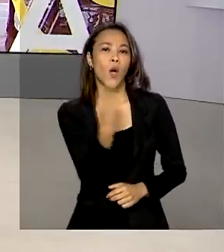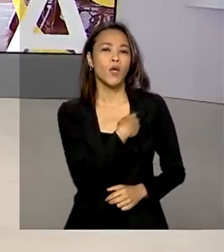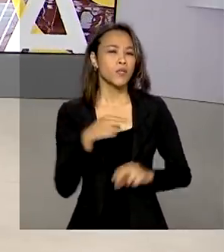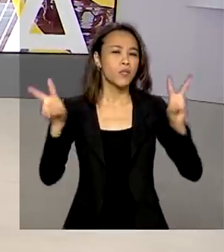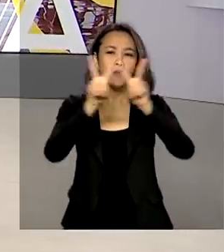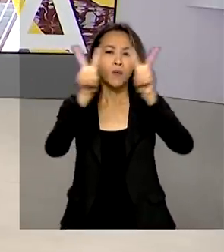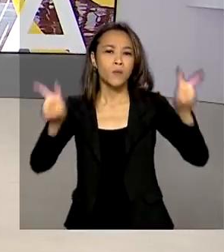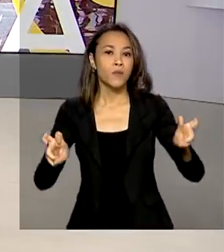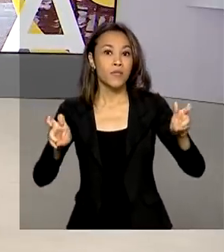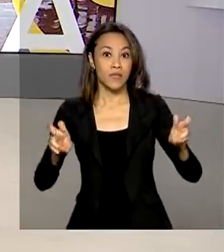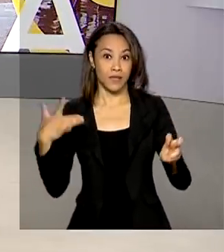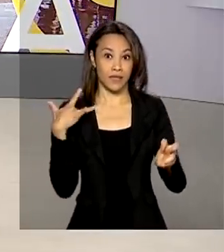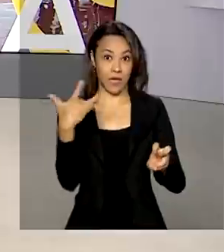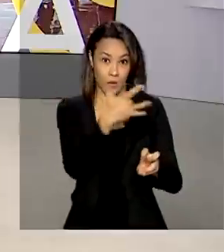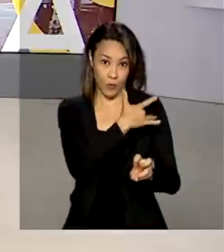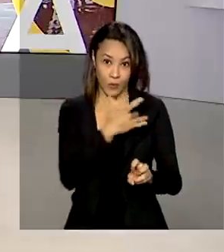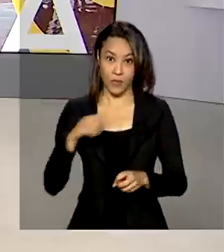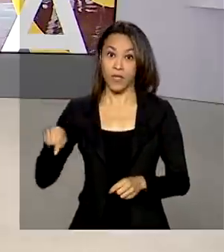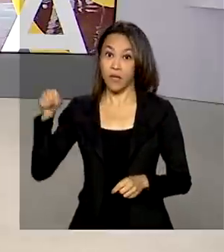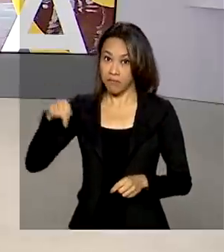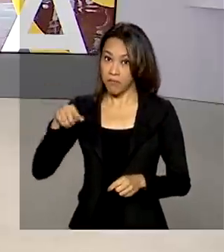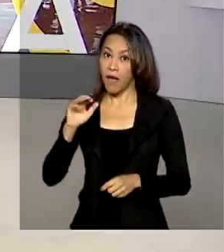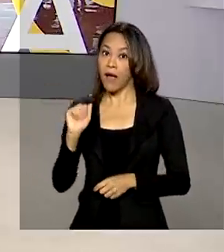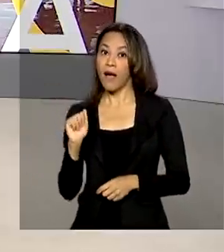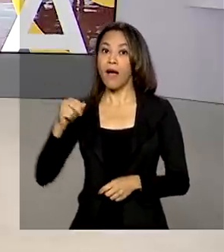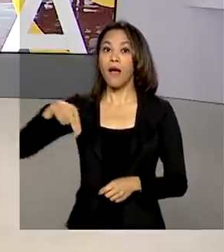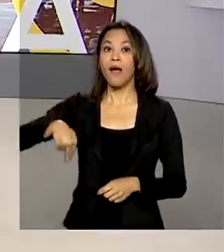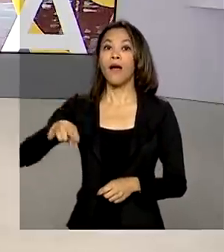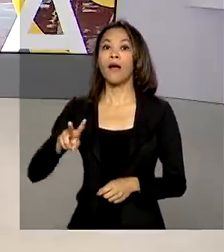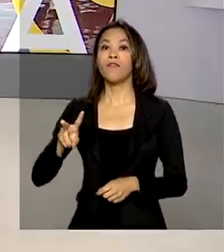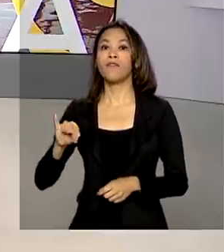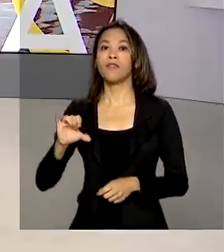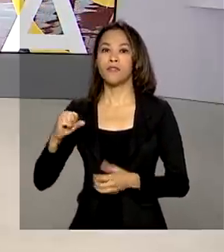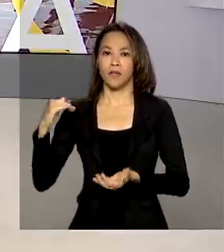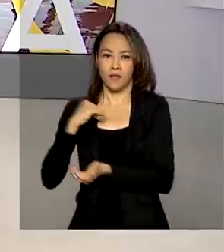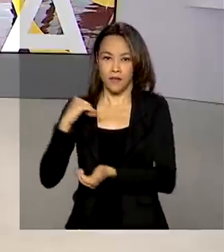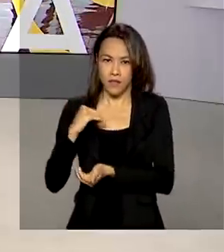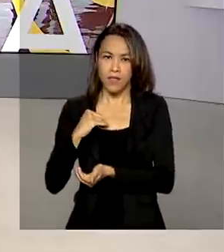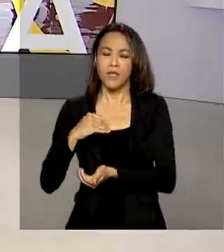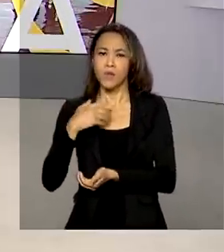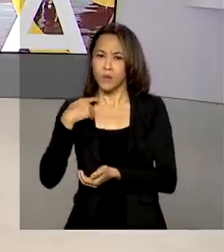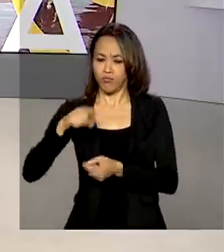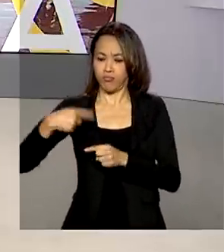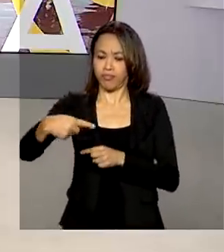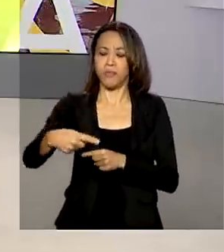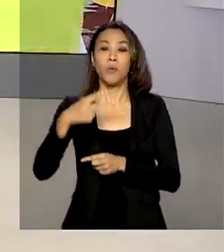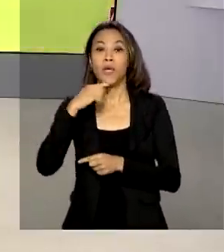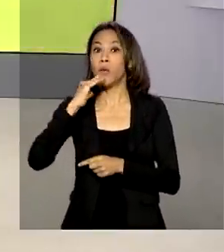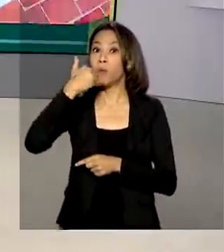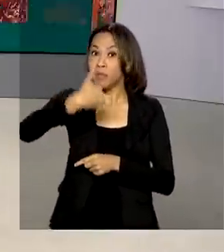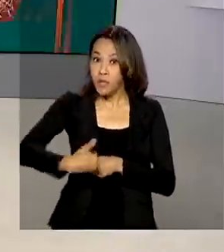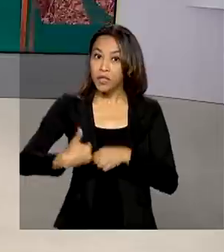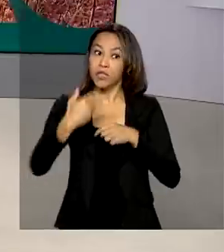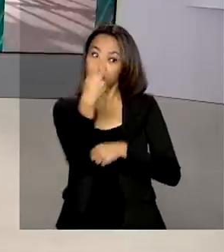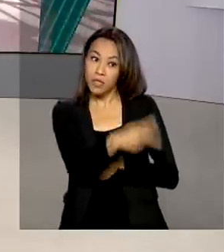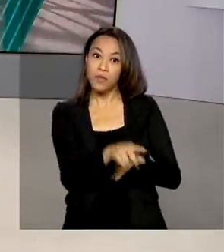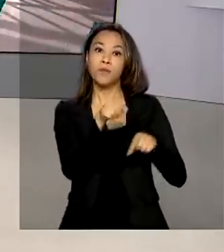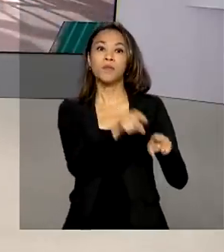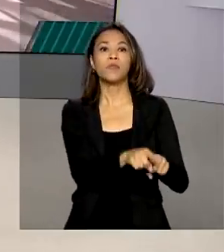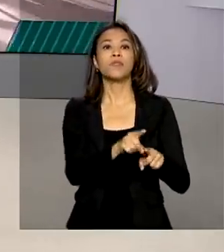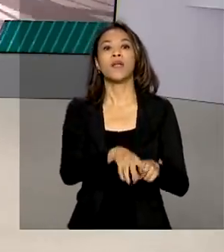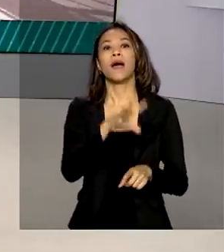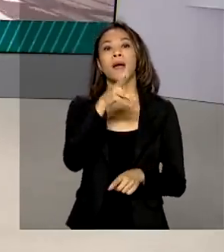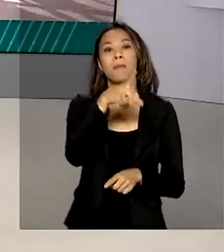saúde. A Anvisa deve decidir nos próximos dias sobre o pedido de registro definitivo da Pfizer para a vacina contra a Covid